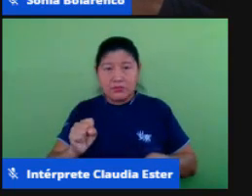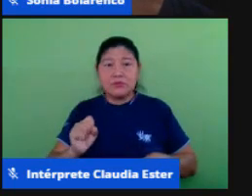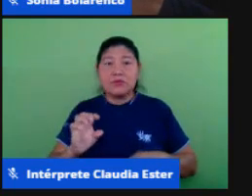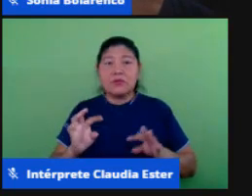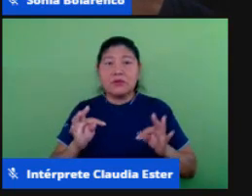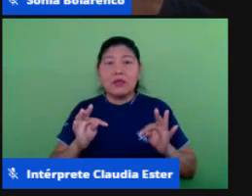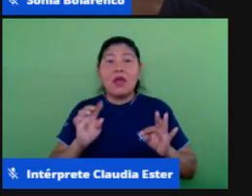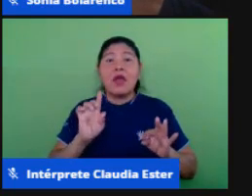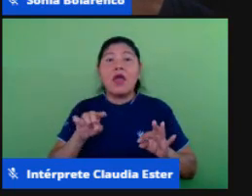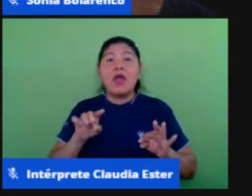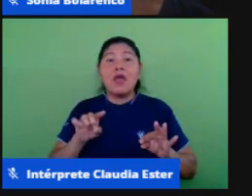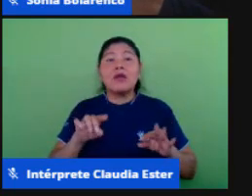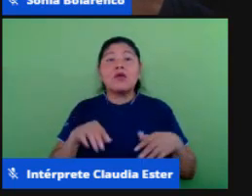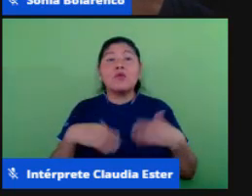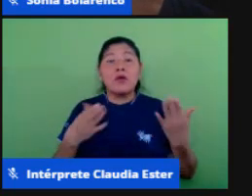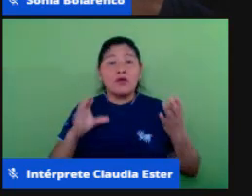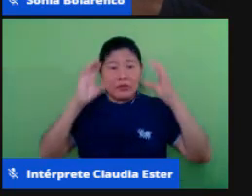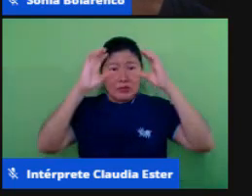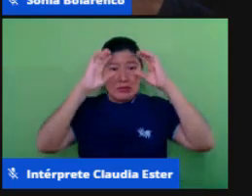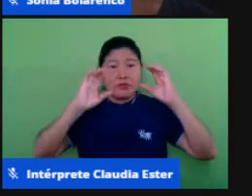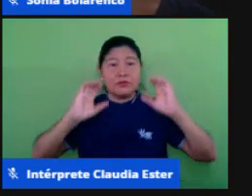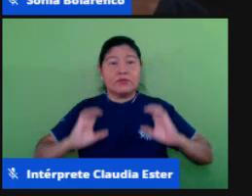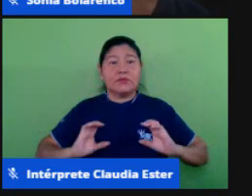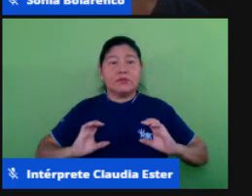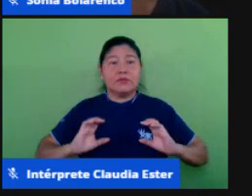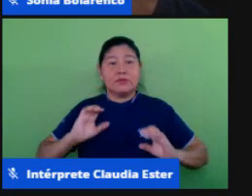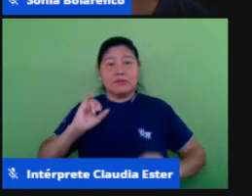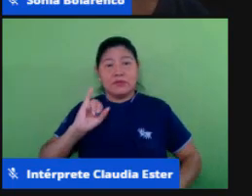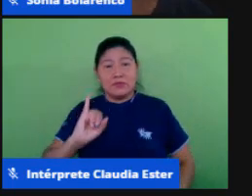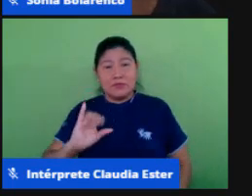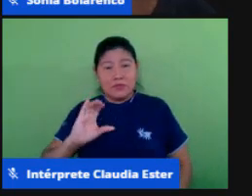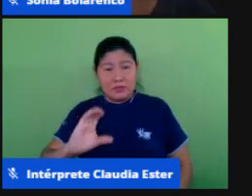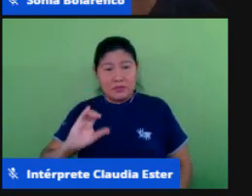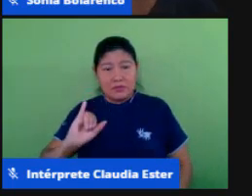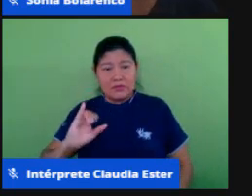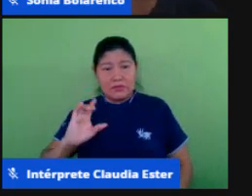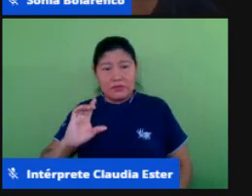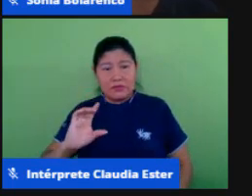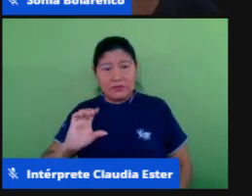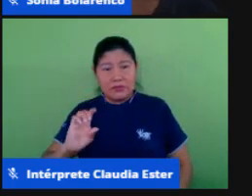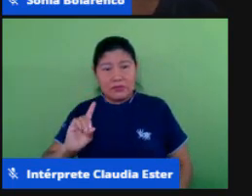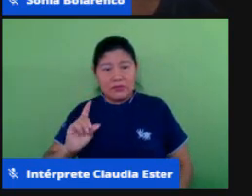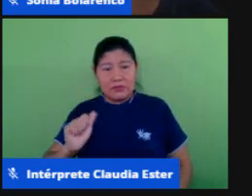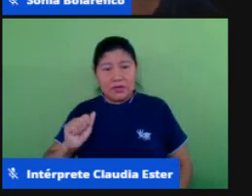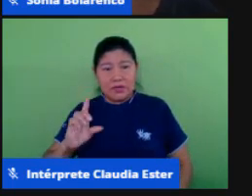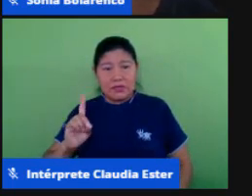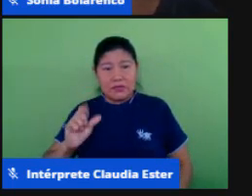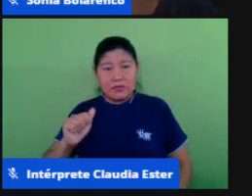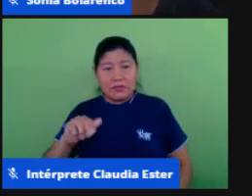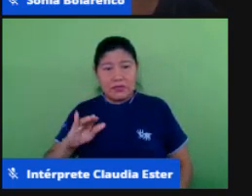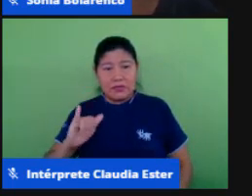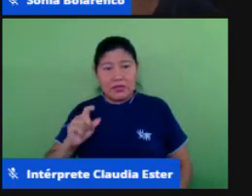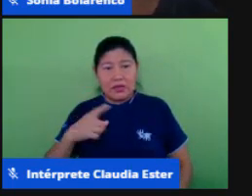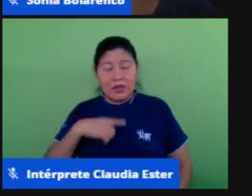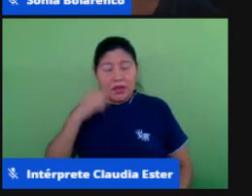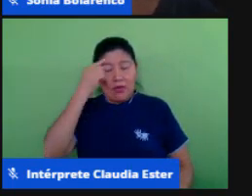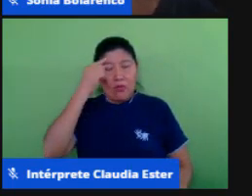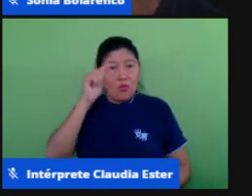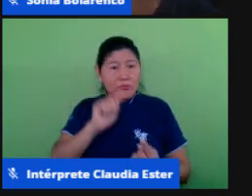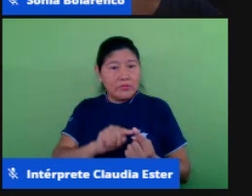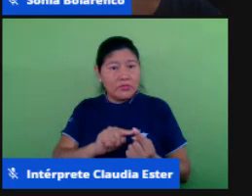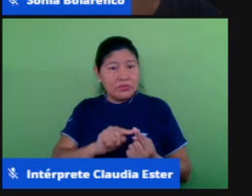cidadania a cidadania né é um dos objetivos maiores da